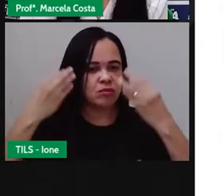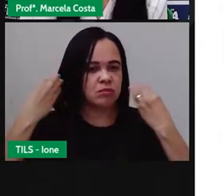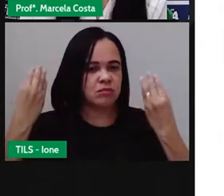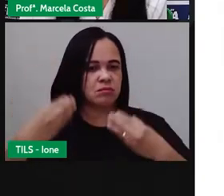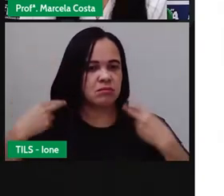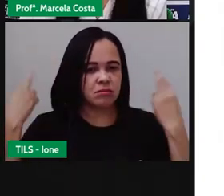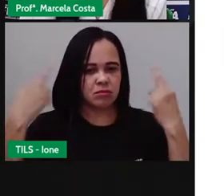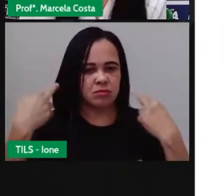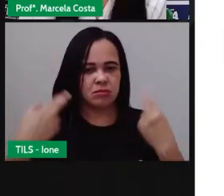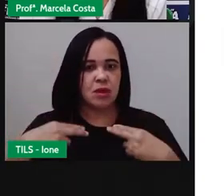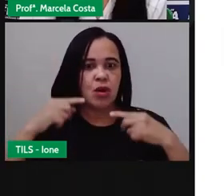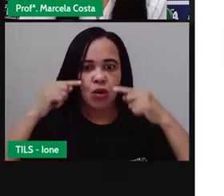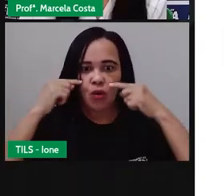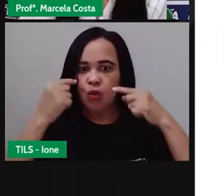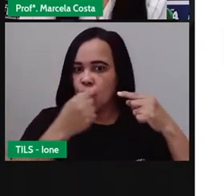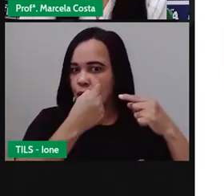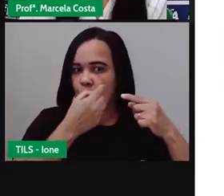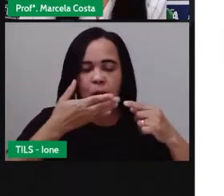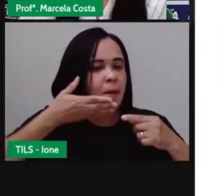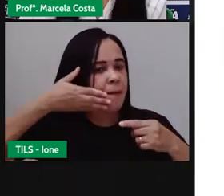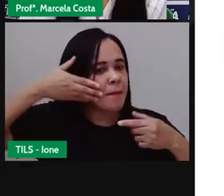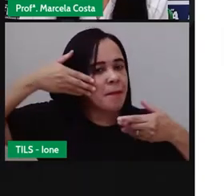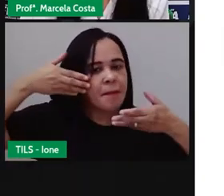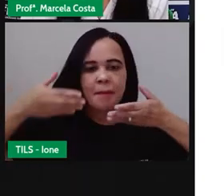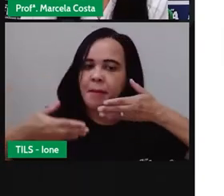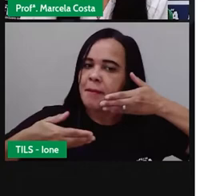os olhos, a pele.